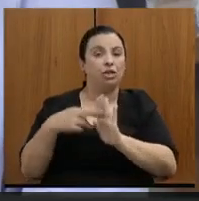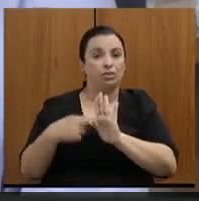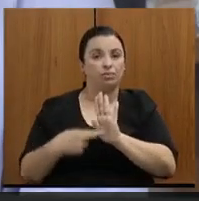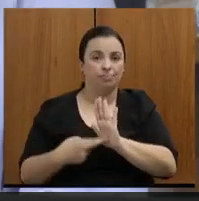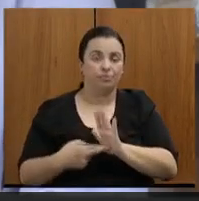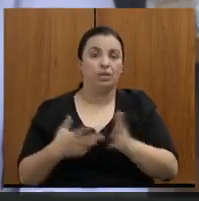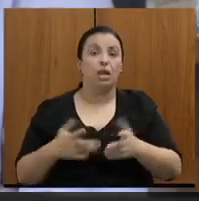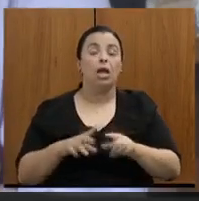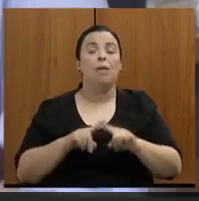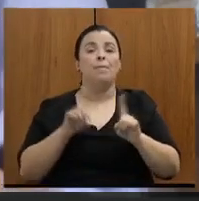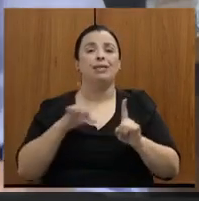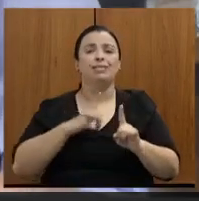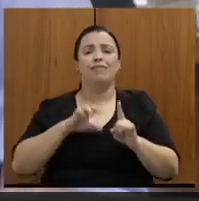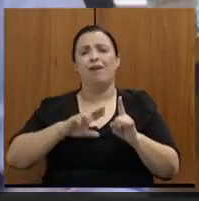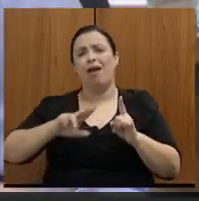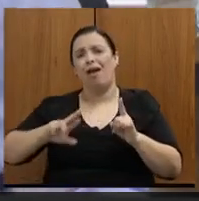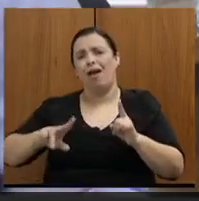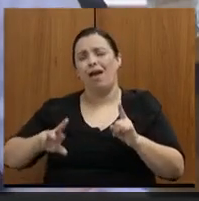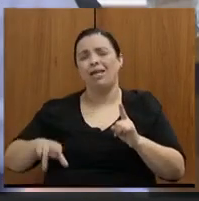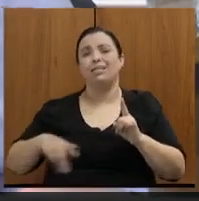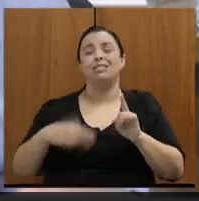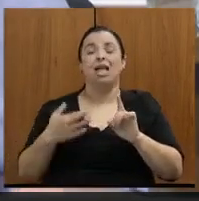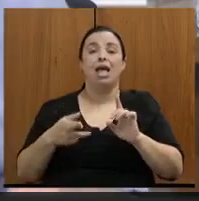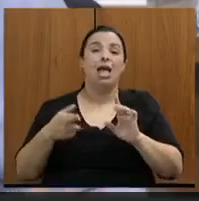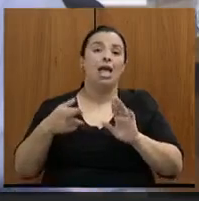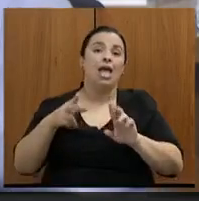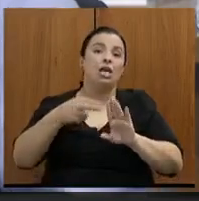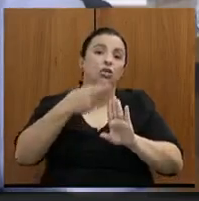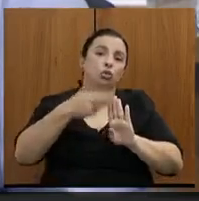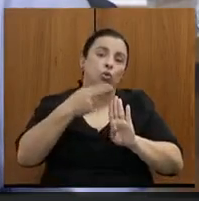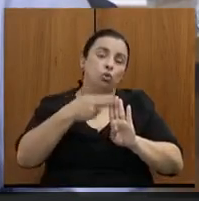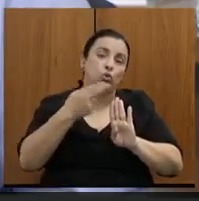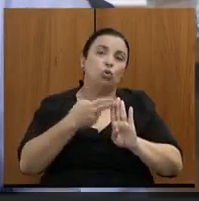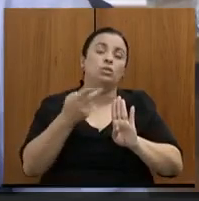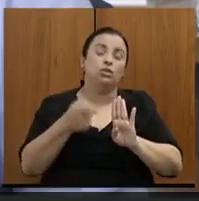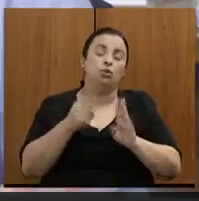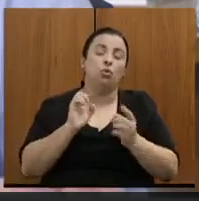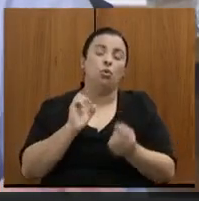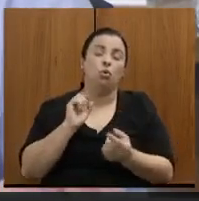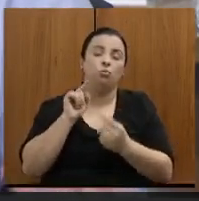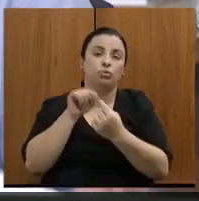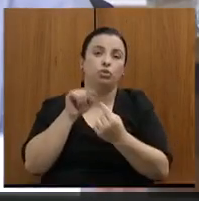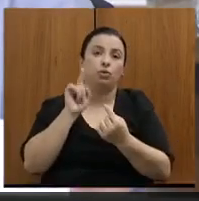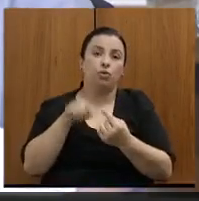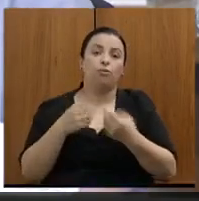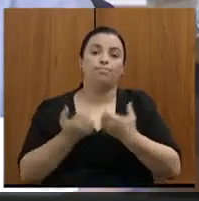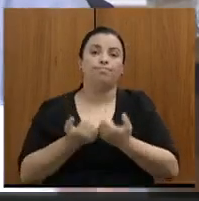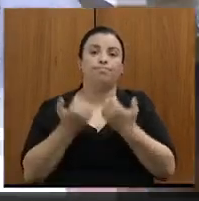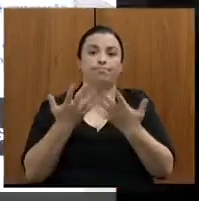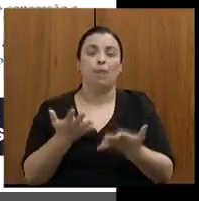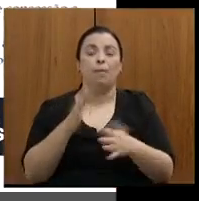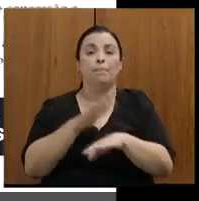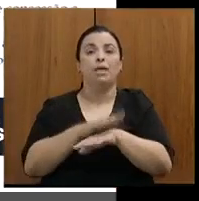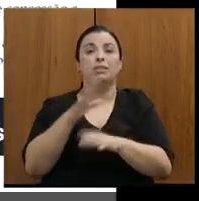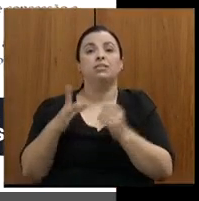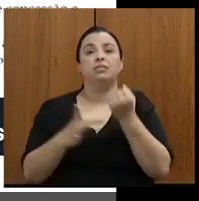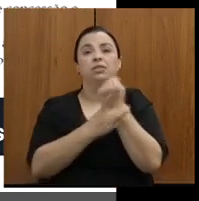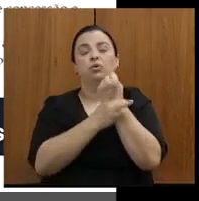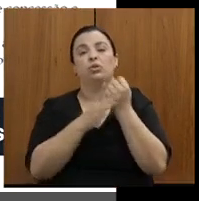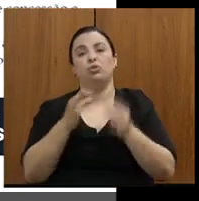resoluções aqui, cujo objetivo é, justamente, permitir uma maior segurança jurídica